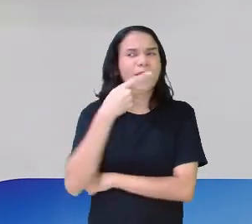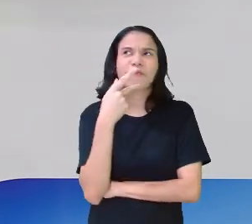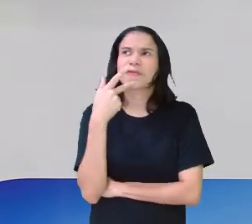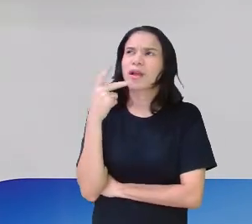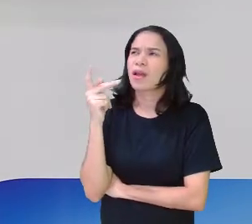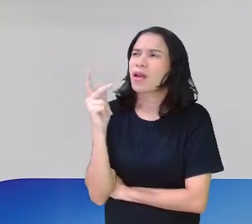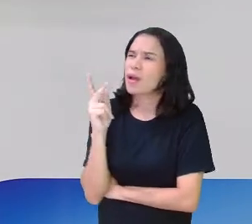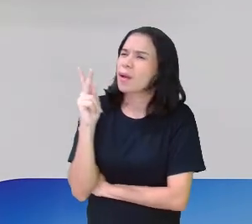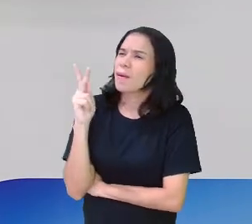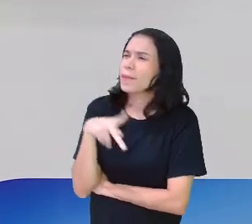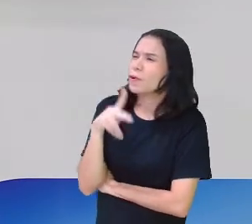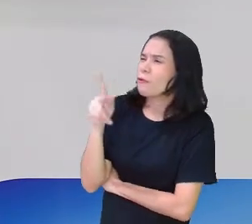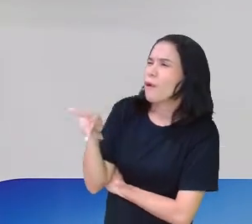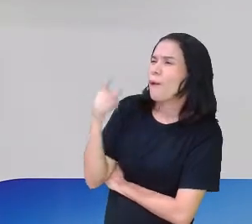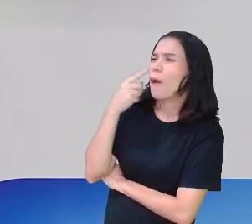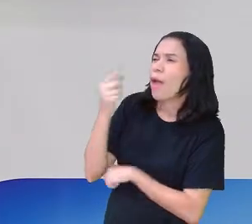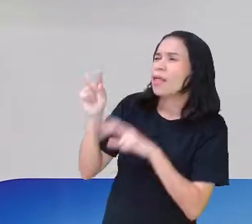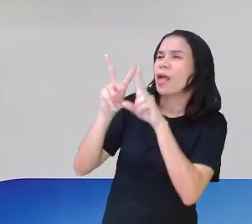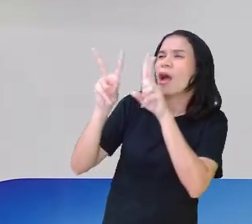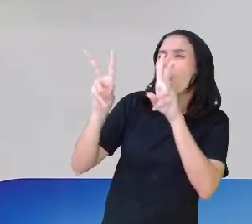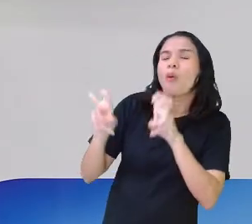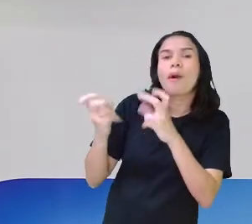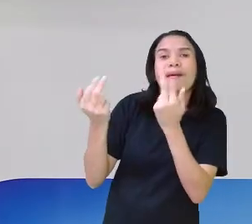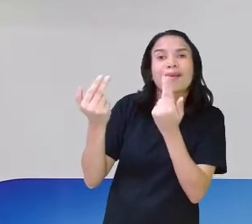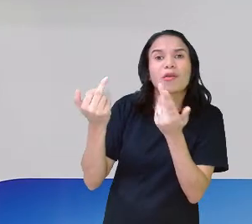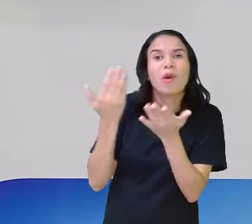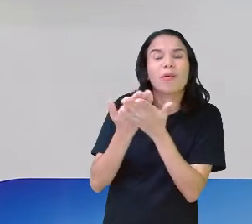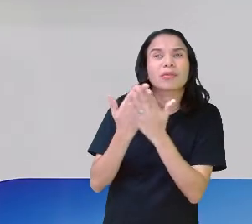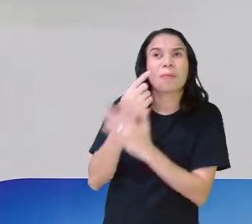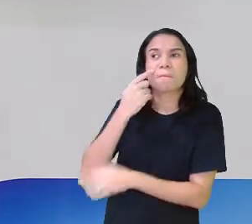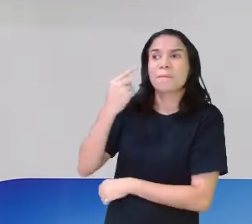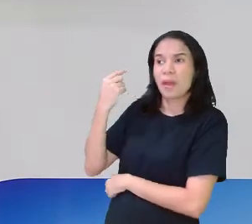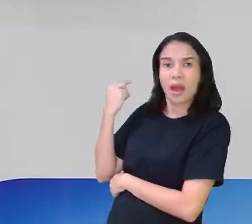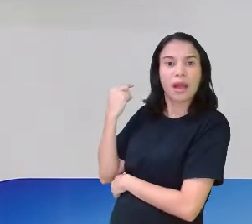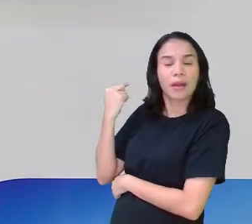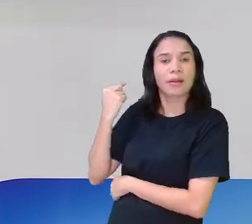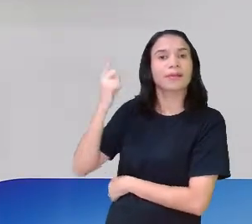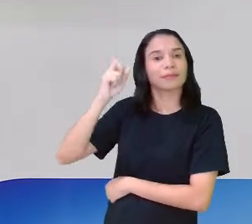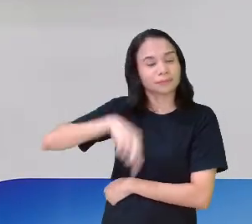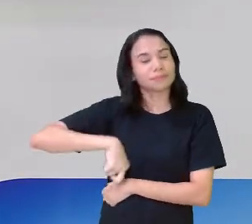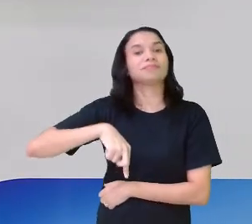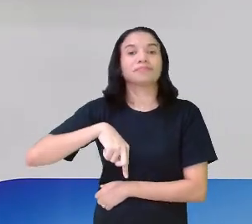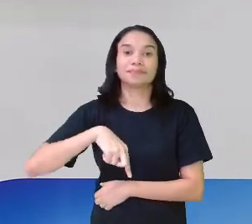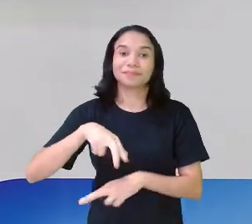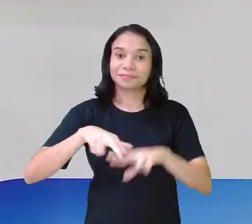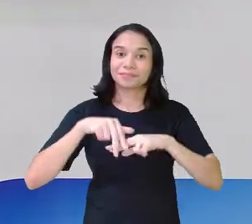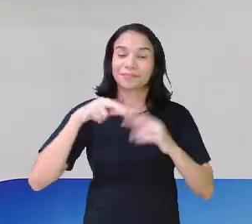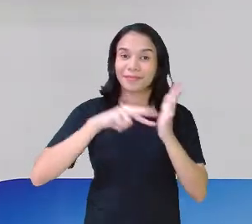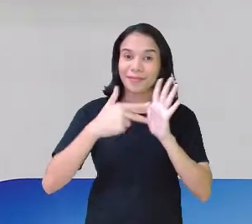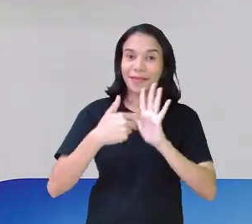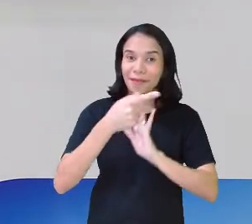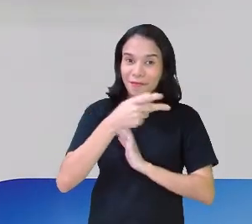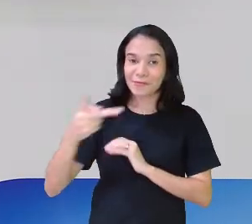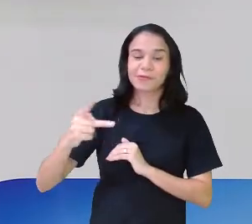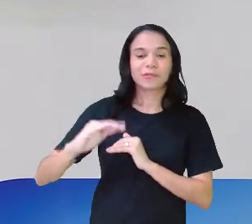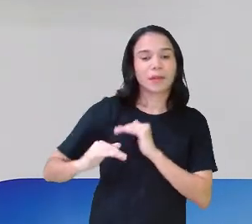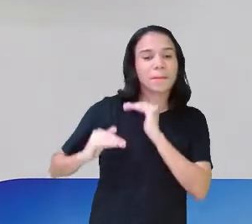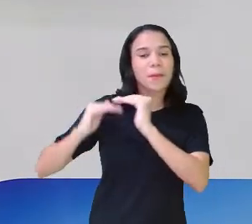professora, esse assunto foi o mesmo na aula passada. Isso mesmo. Quer dizer que vocês estão